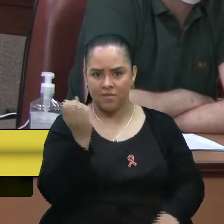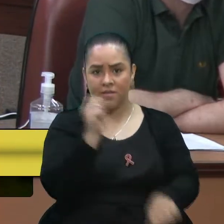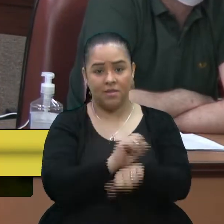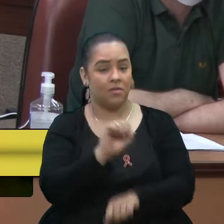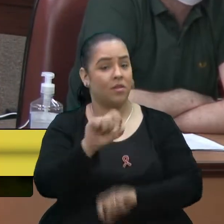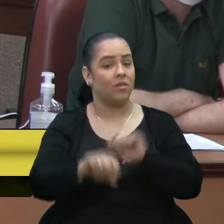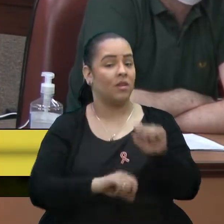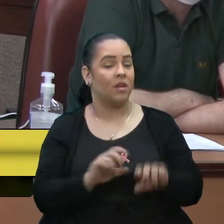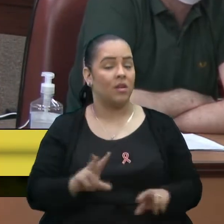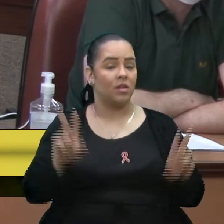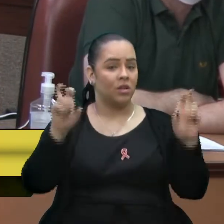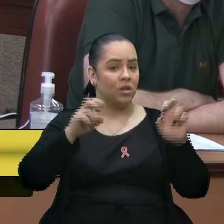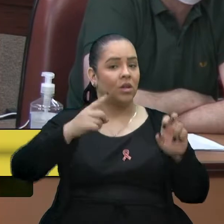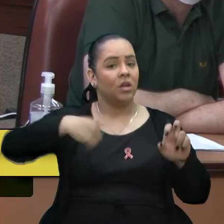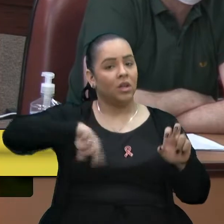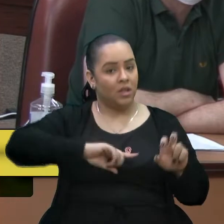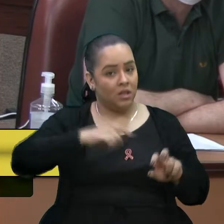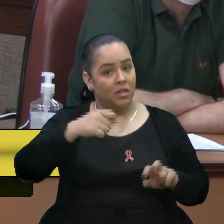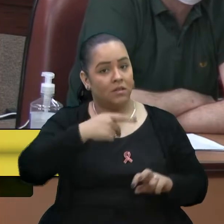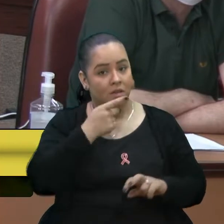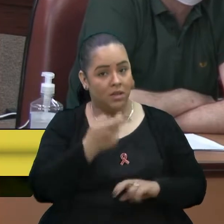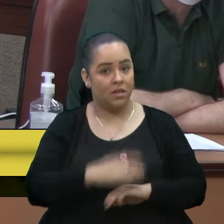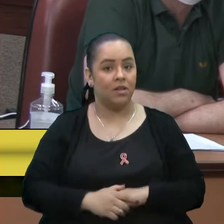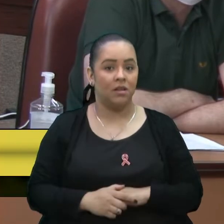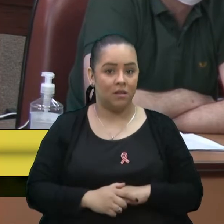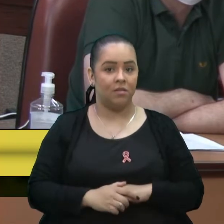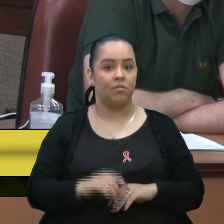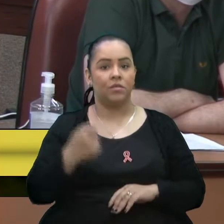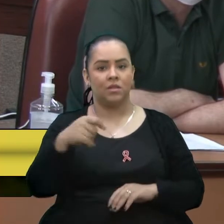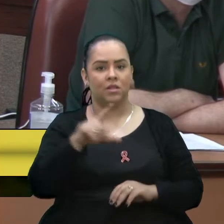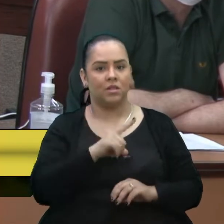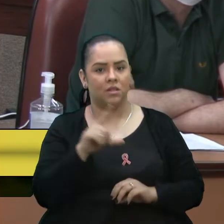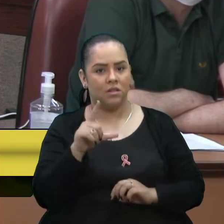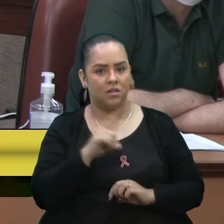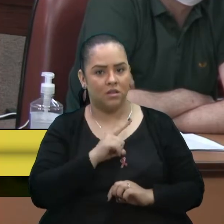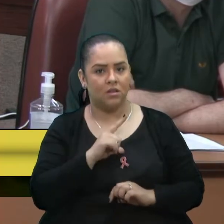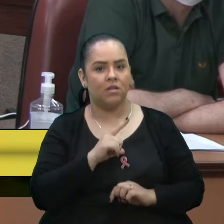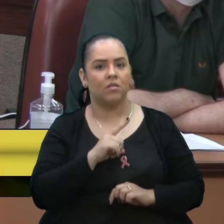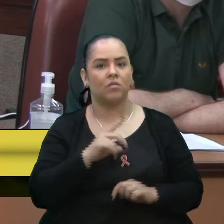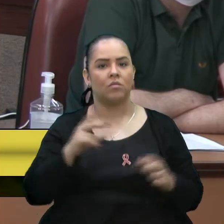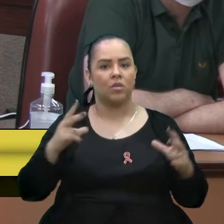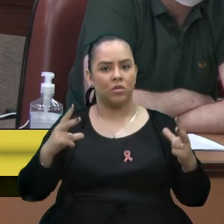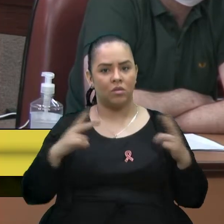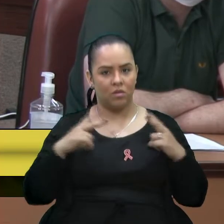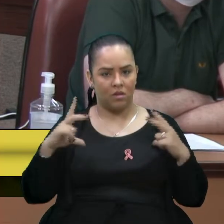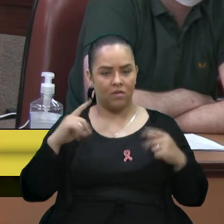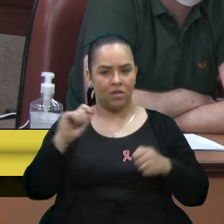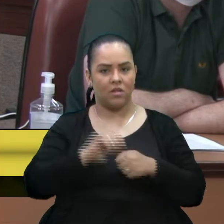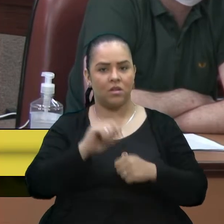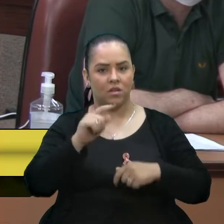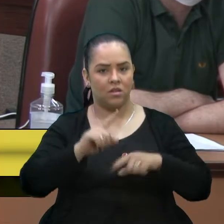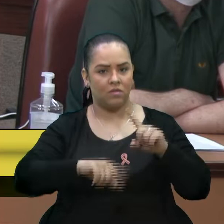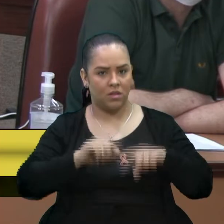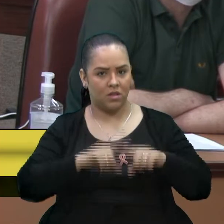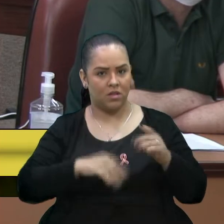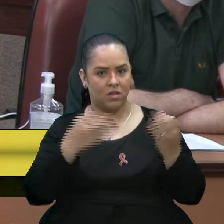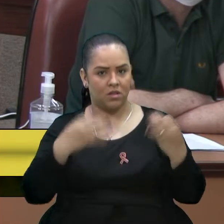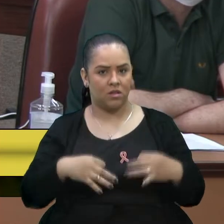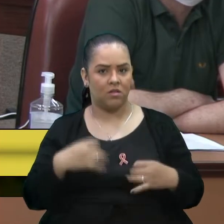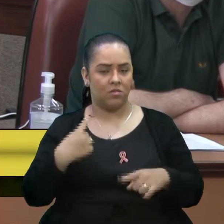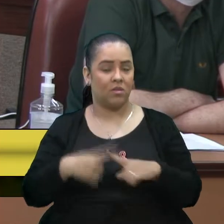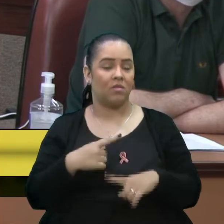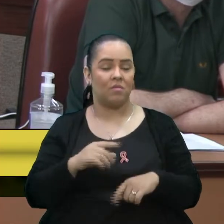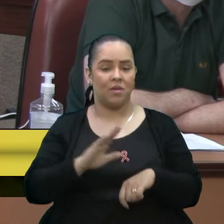vir à tona logo, logo. Mas assim, a gente precisa que a iniciativa privada faça a sua parte. A forma mais fácil de fazer isso é com as